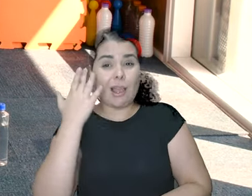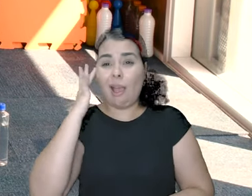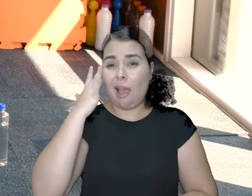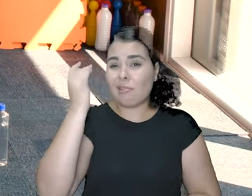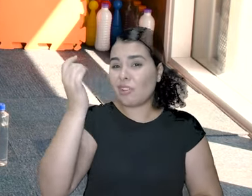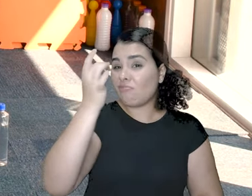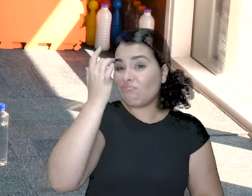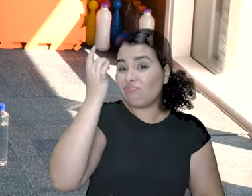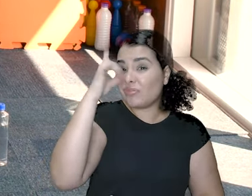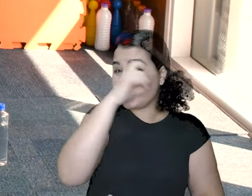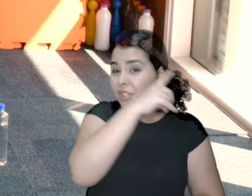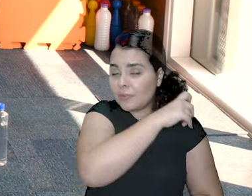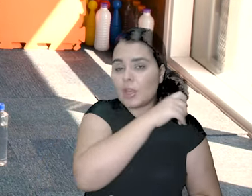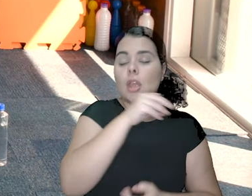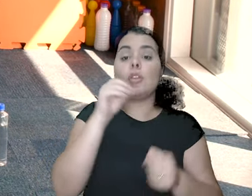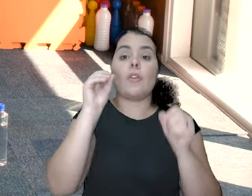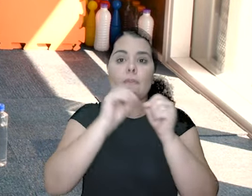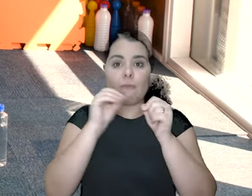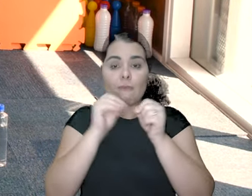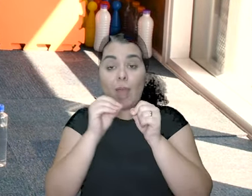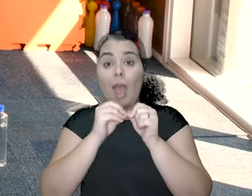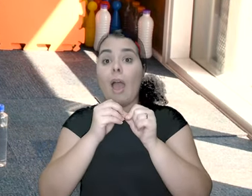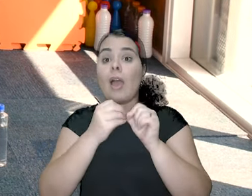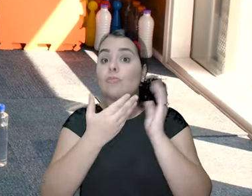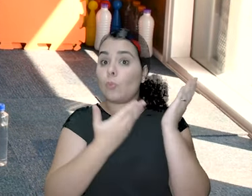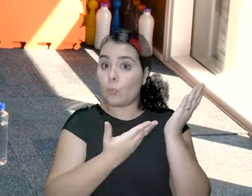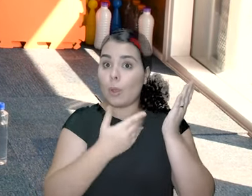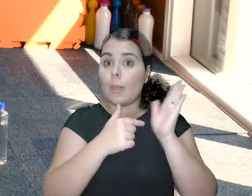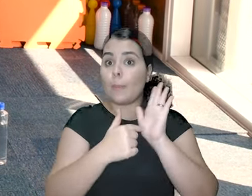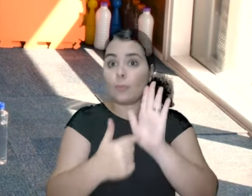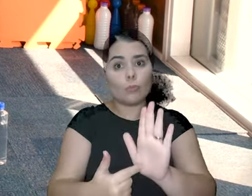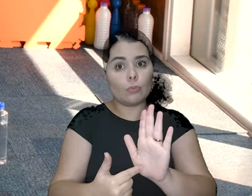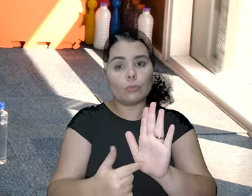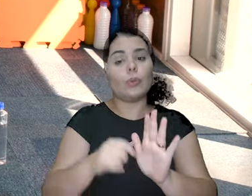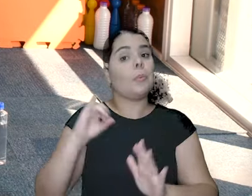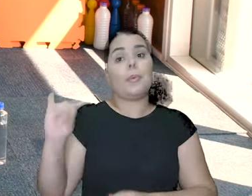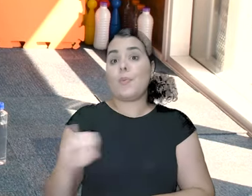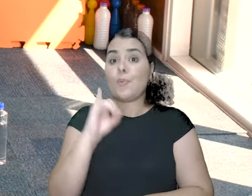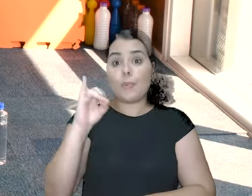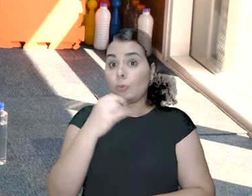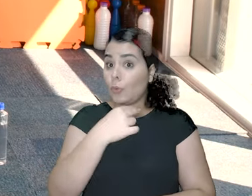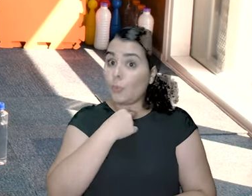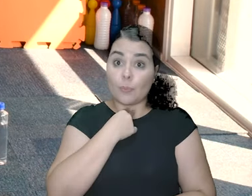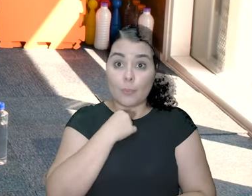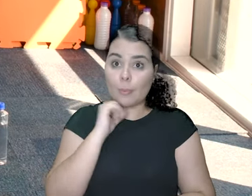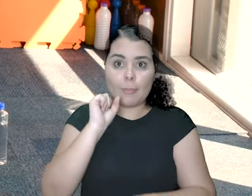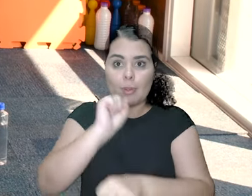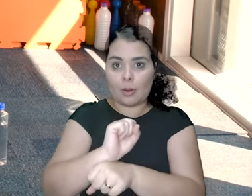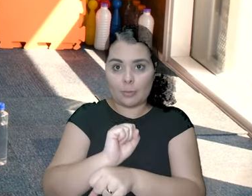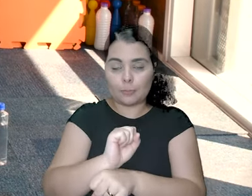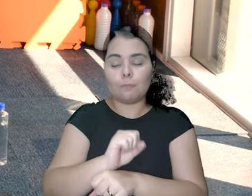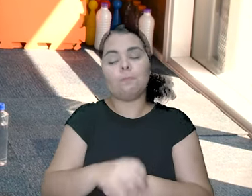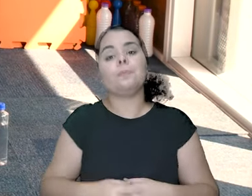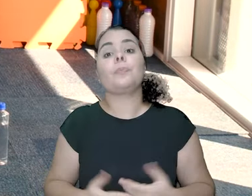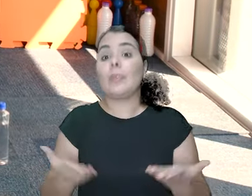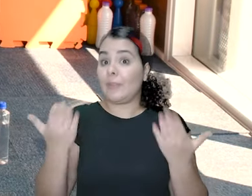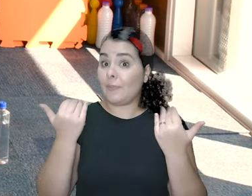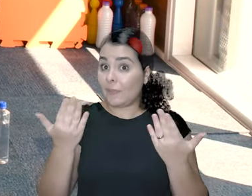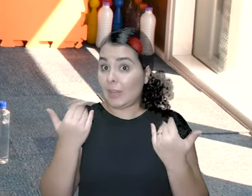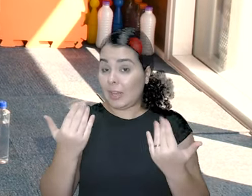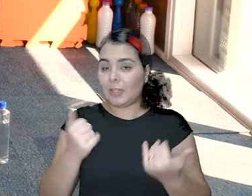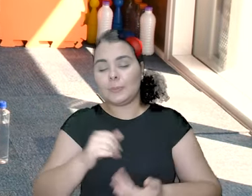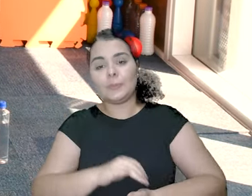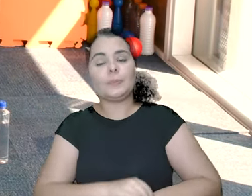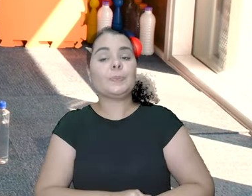com apoio. Não tem problema. O importante aqui é não parar. Vem comigo?